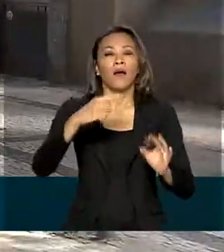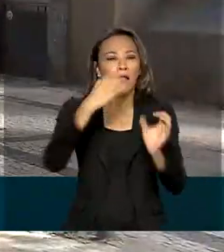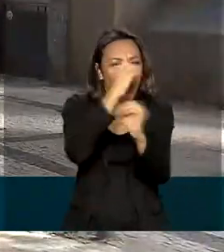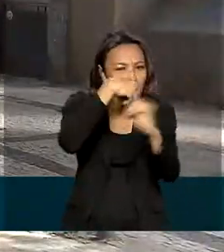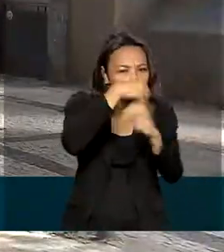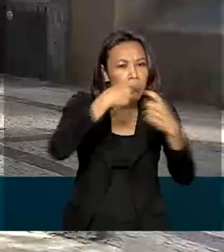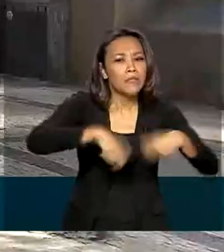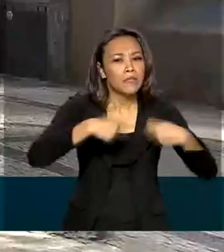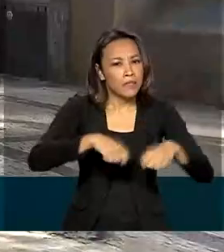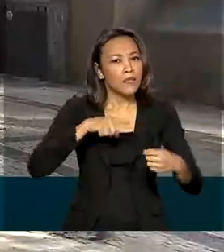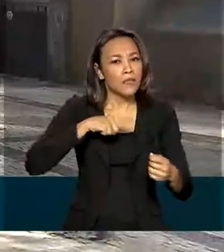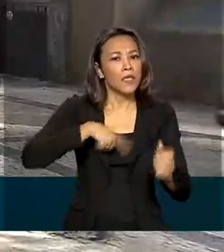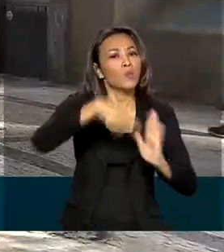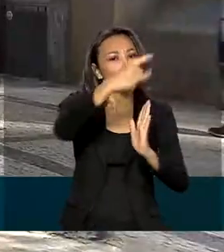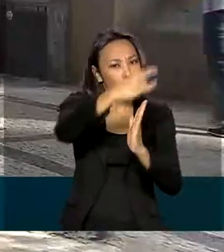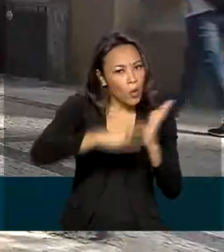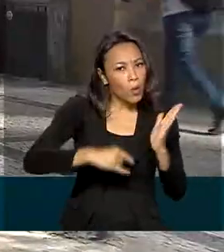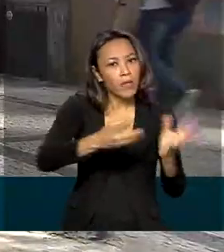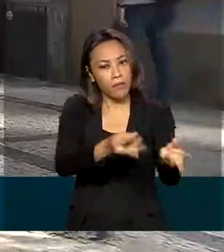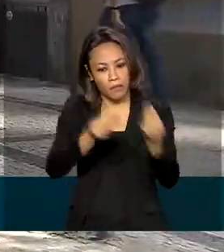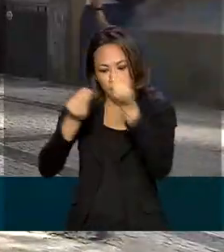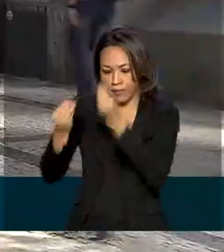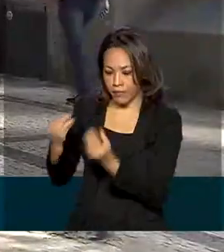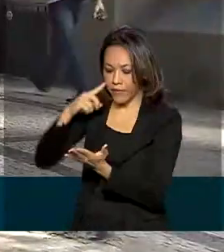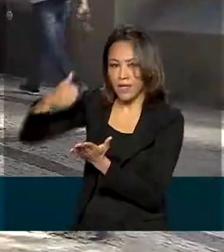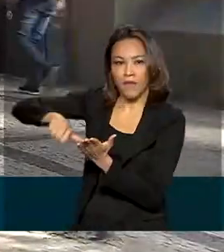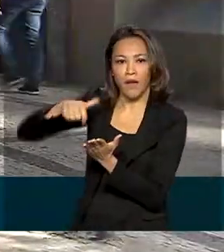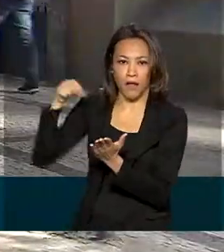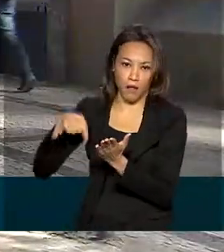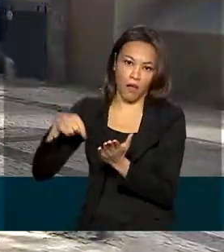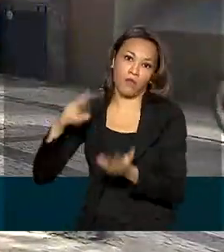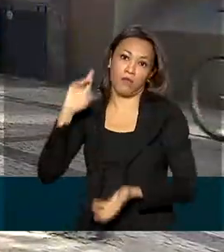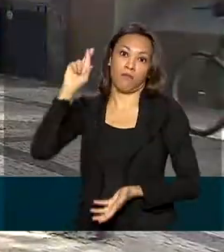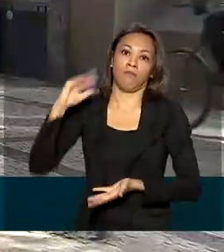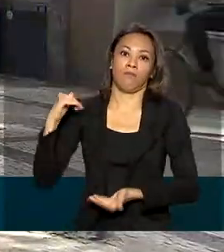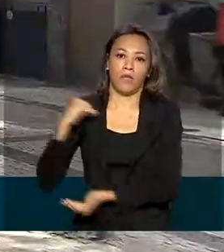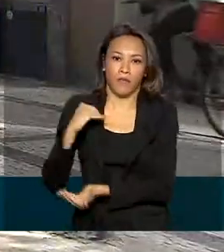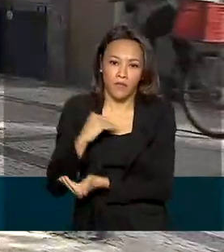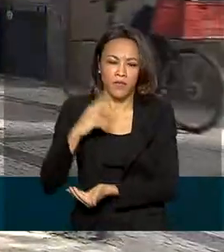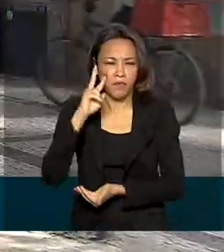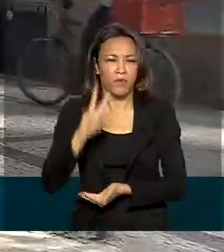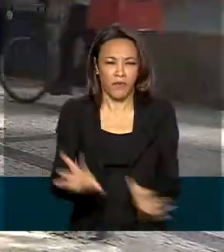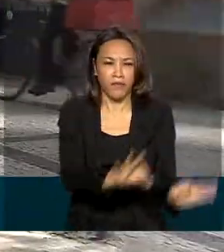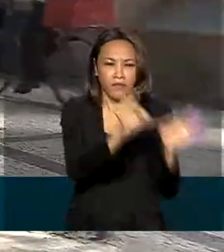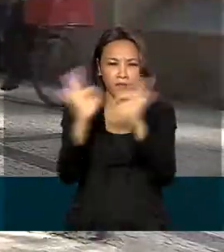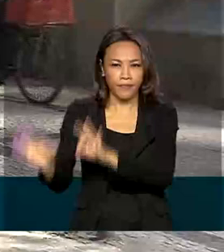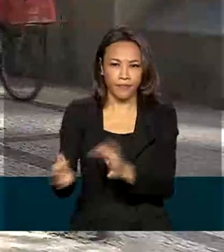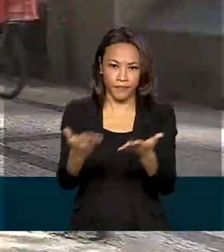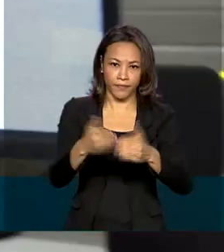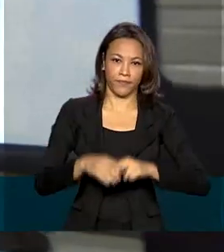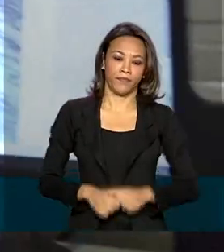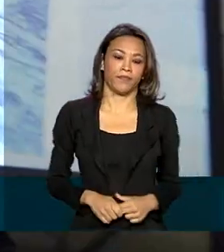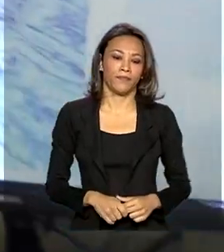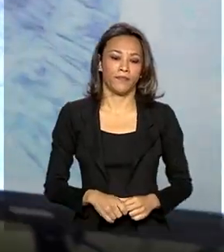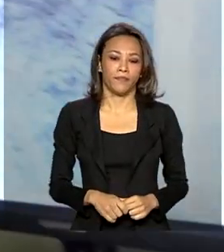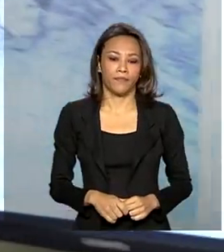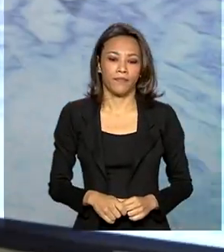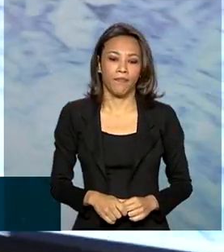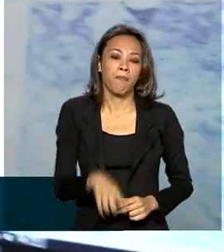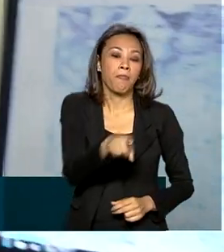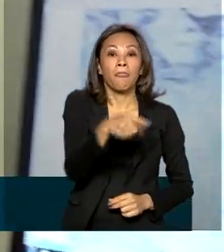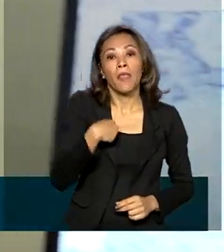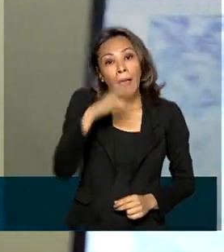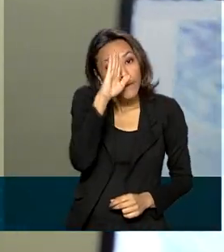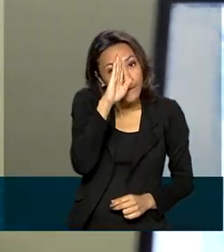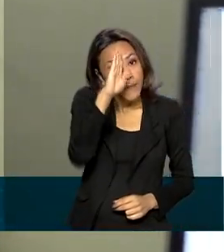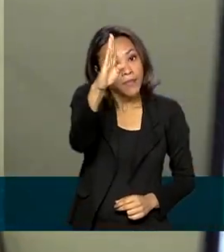analisado pela Anvisa. Vamos agora ver mais detalhes sobre essa mudança na reportagem de Manuela Castro. A principal